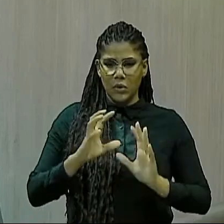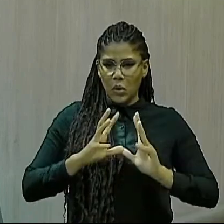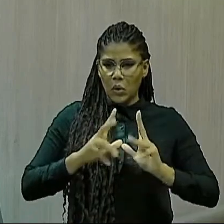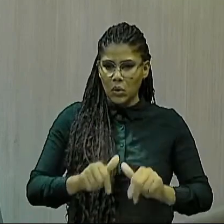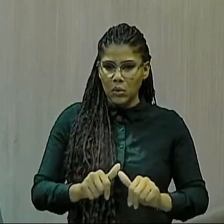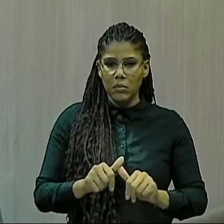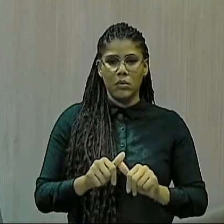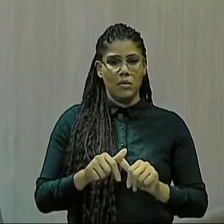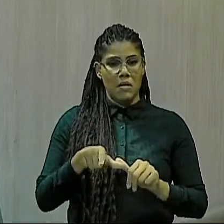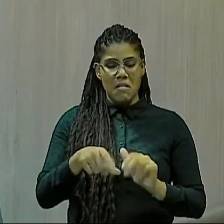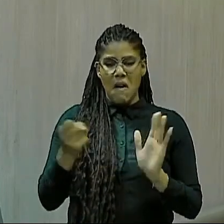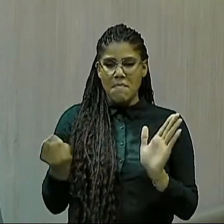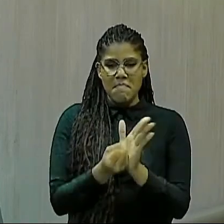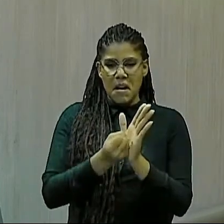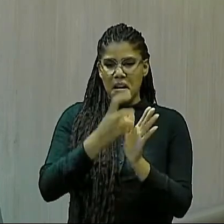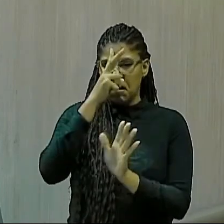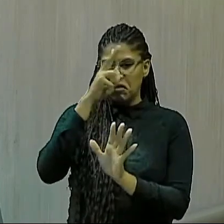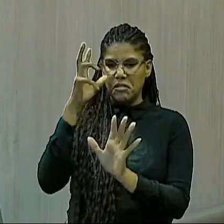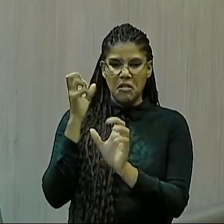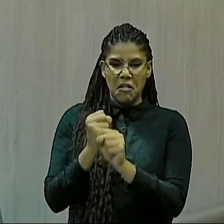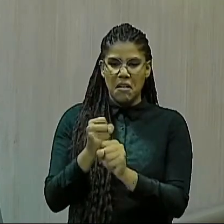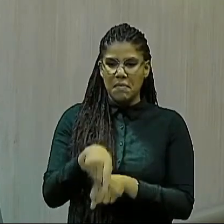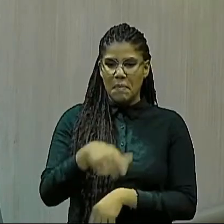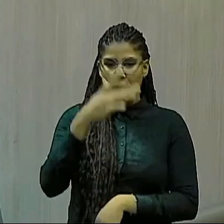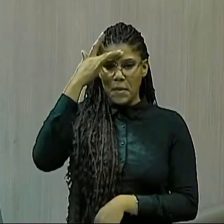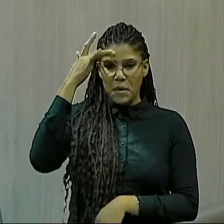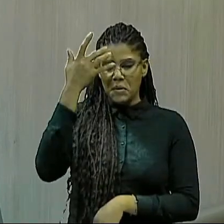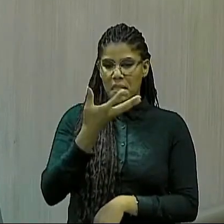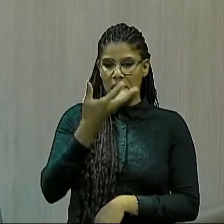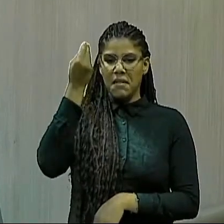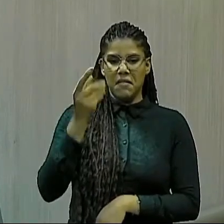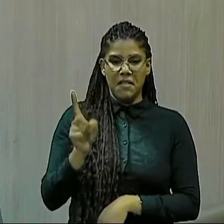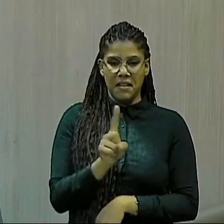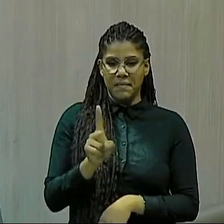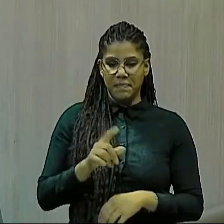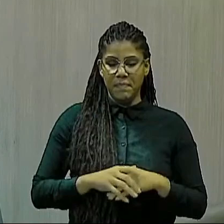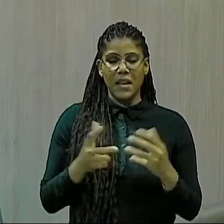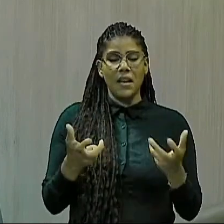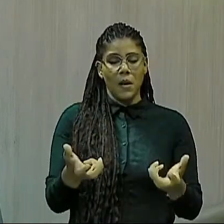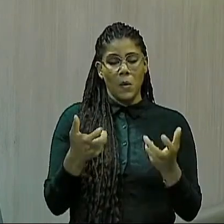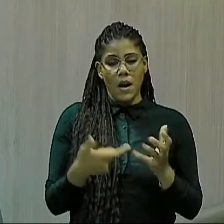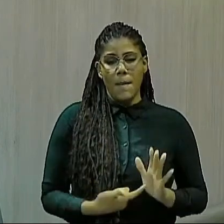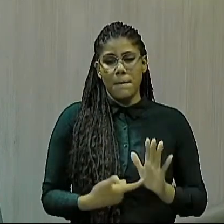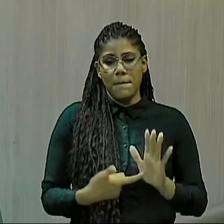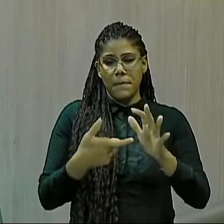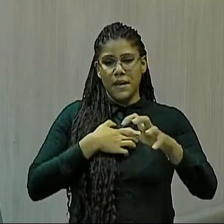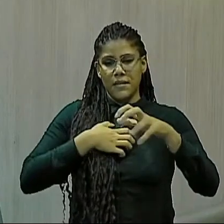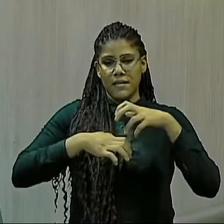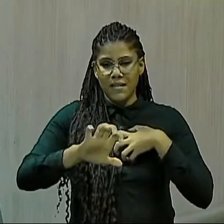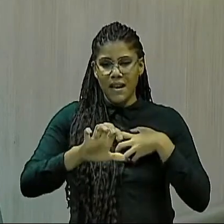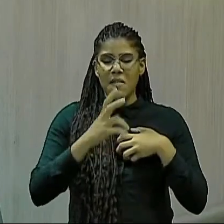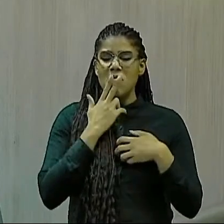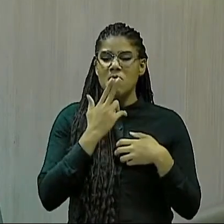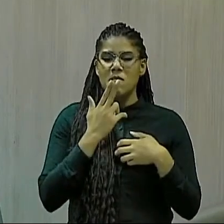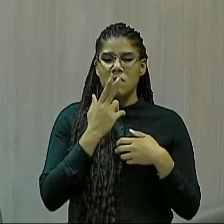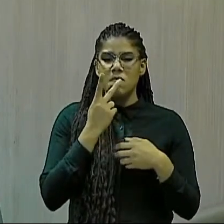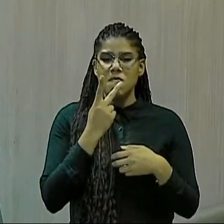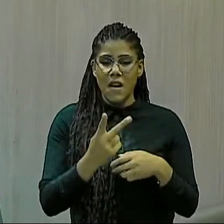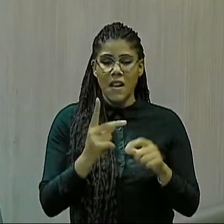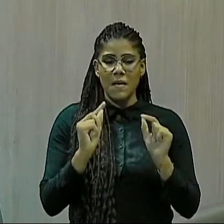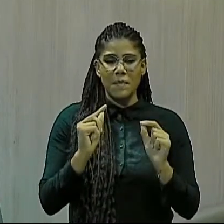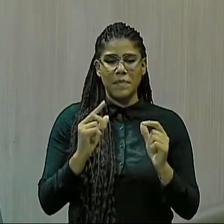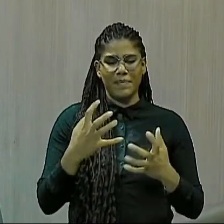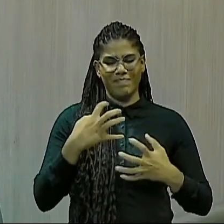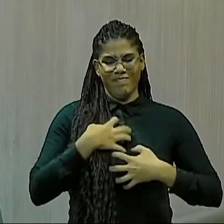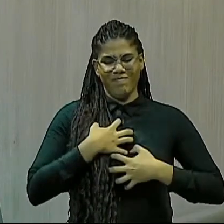a sociedade camusinense esse dia. Então, quero aqui apresentar a minha solidariedade, lamentar por demais